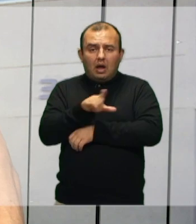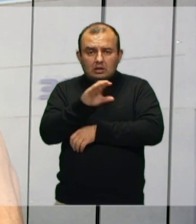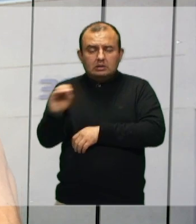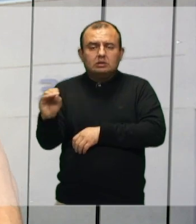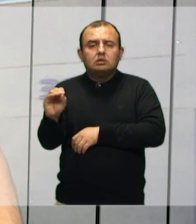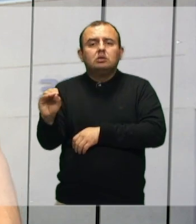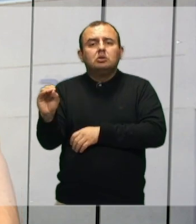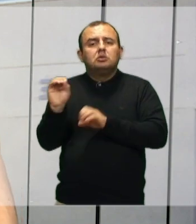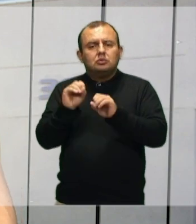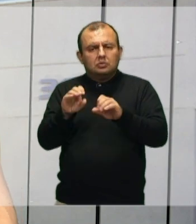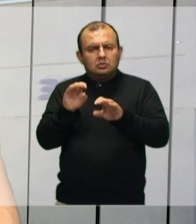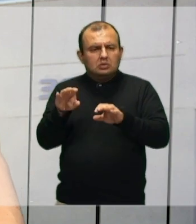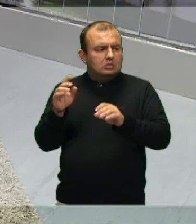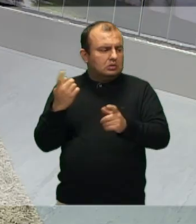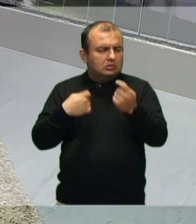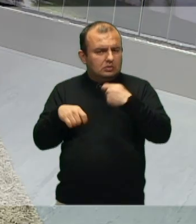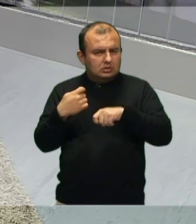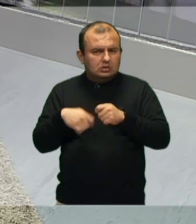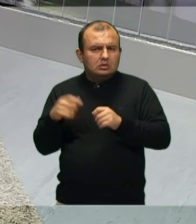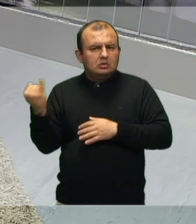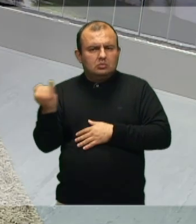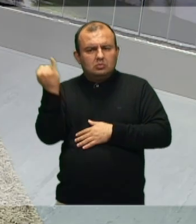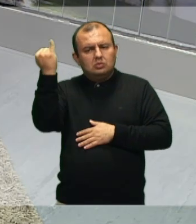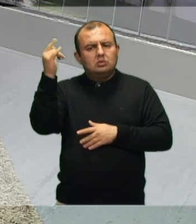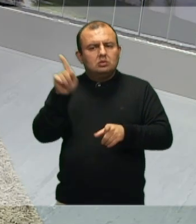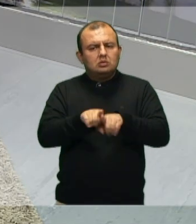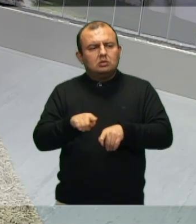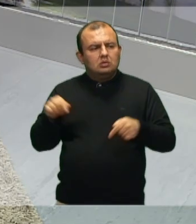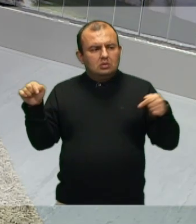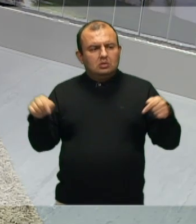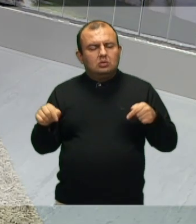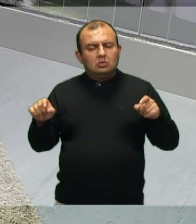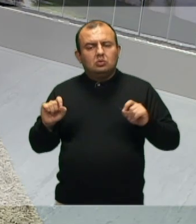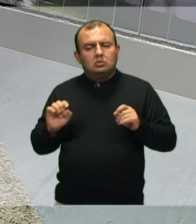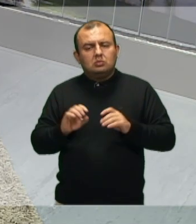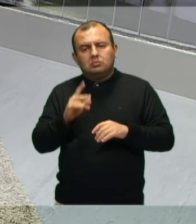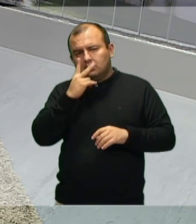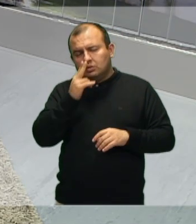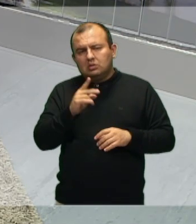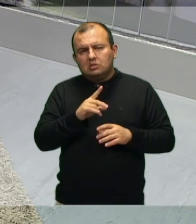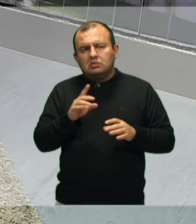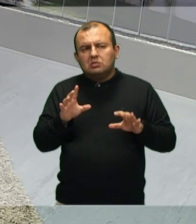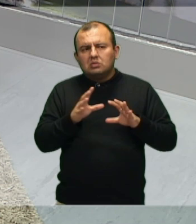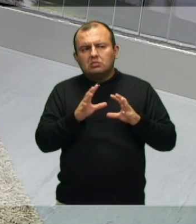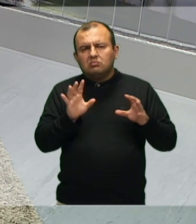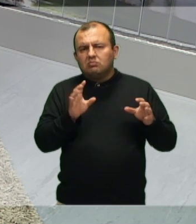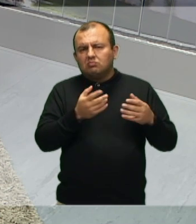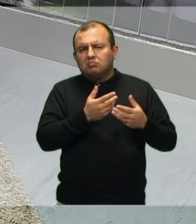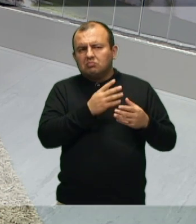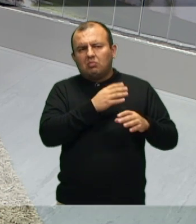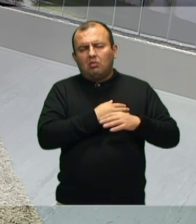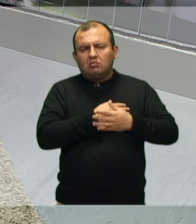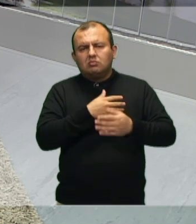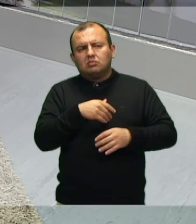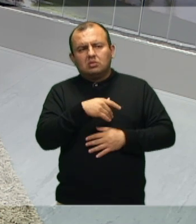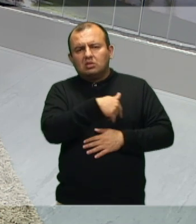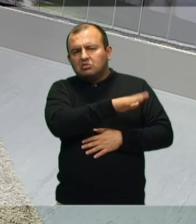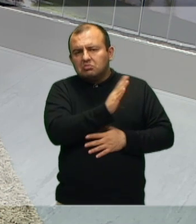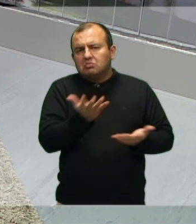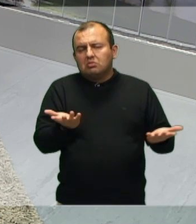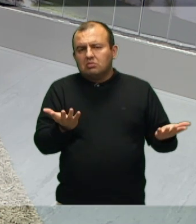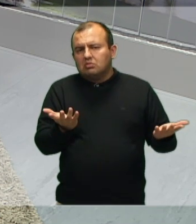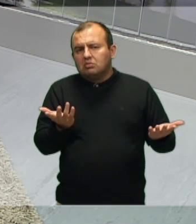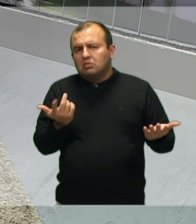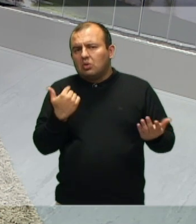a educação financeira, que é tão importante e que atualmente fica despercebida. A gente não vê falando sobre como